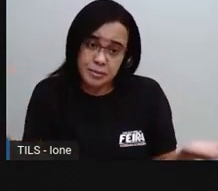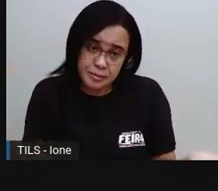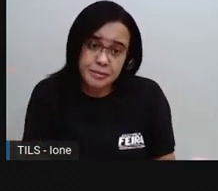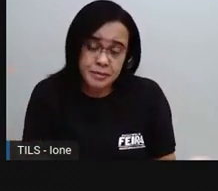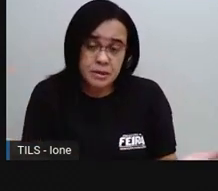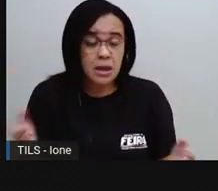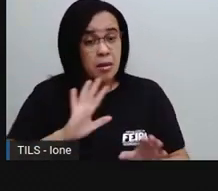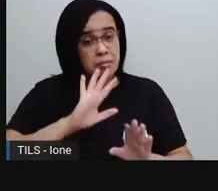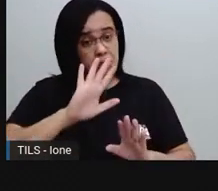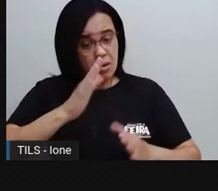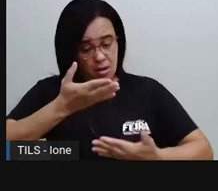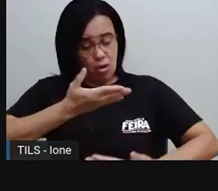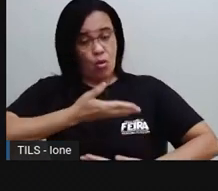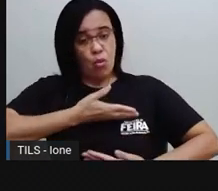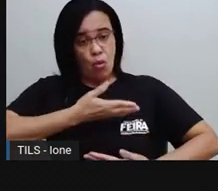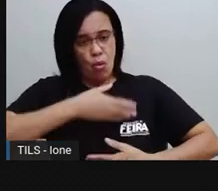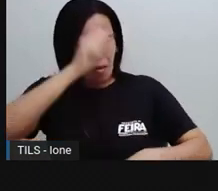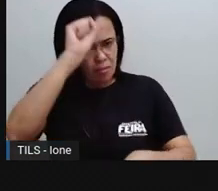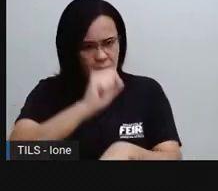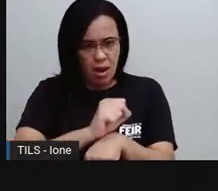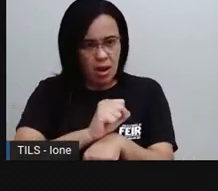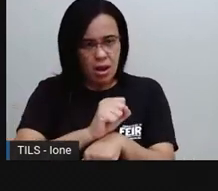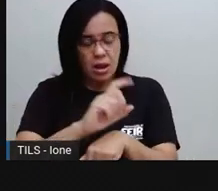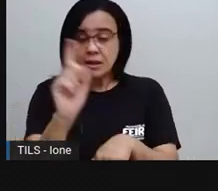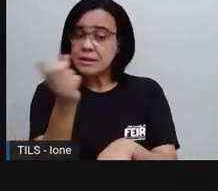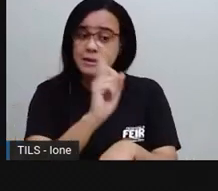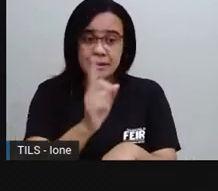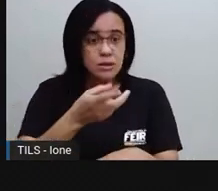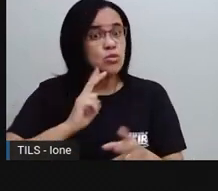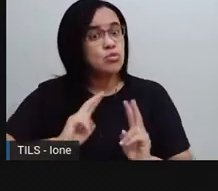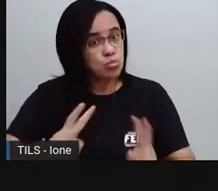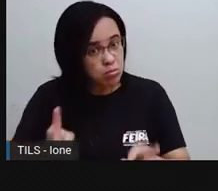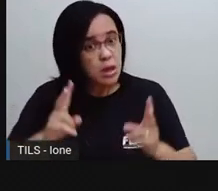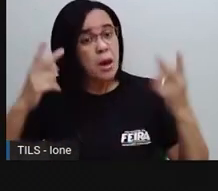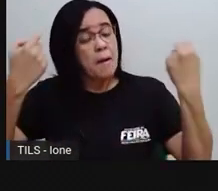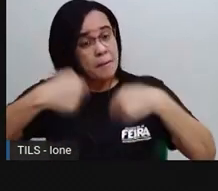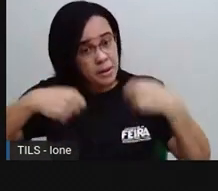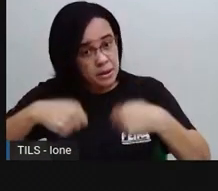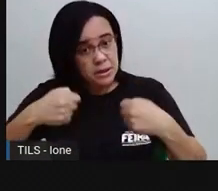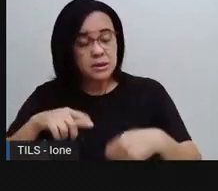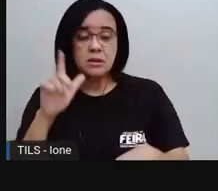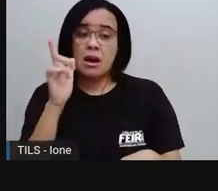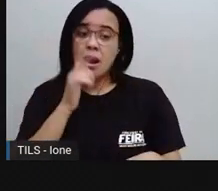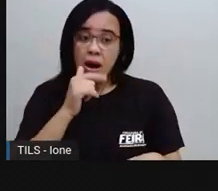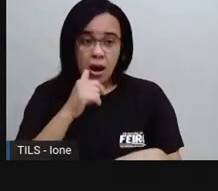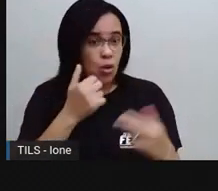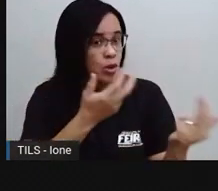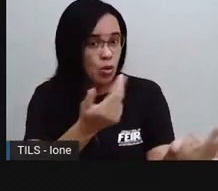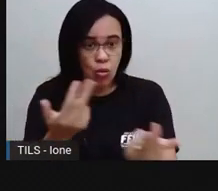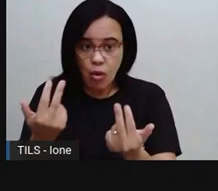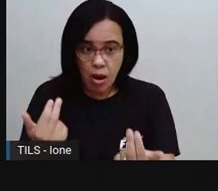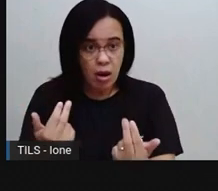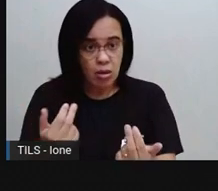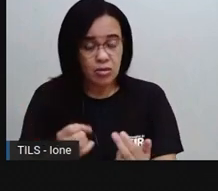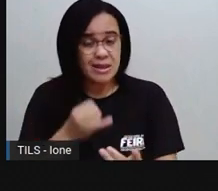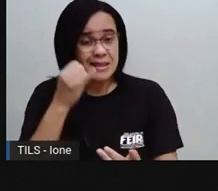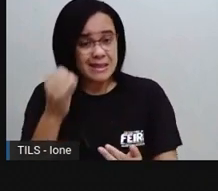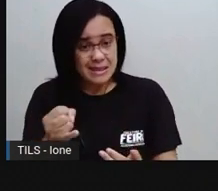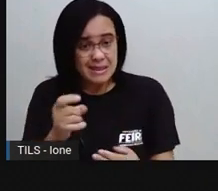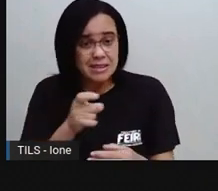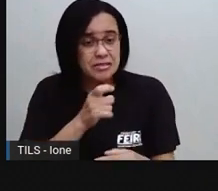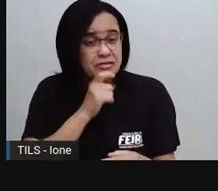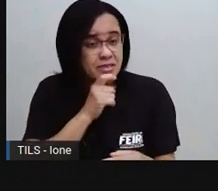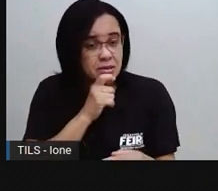precisar de água, não, porque tá no frio, né? Quando tá no frio, a gente tem que continuar bebendo água mesmo fazendo frio.